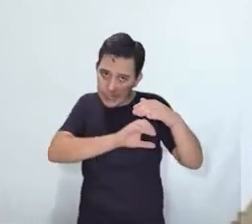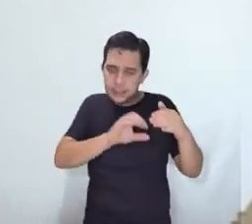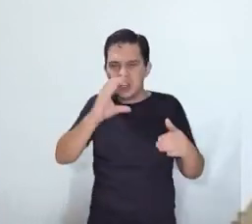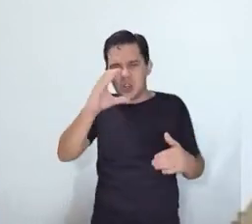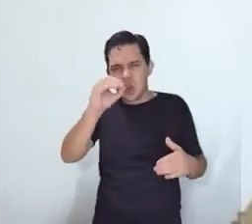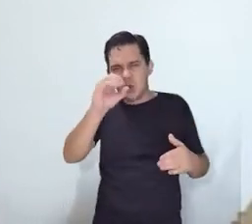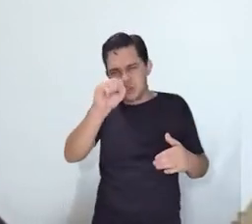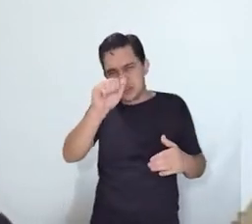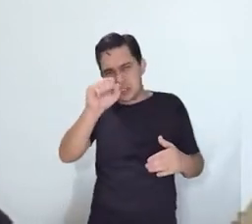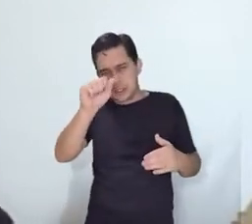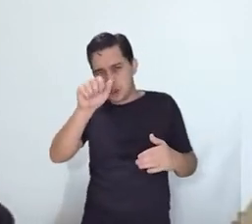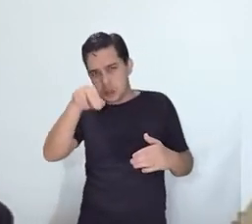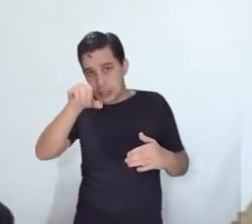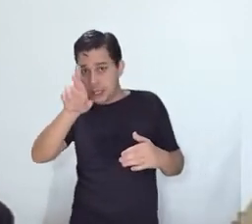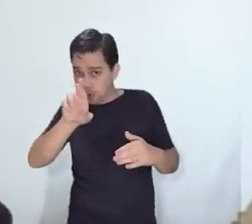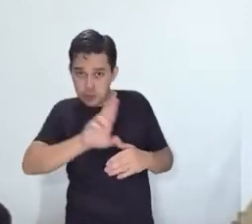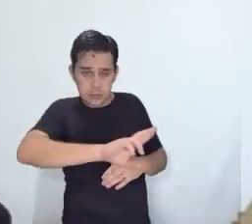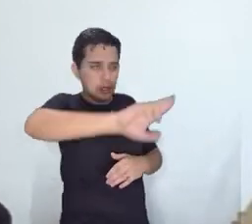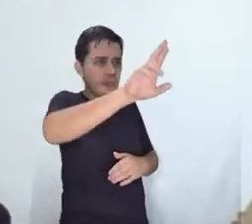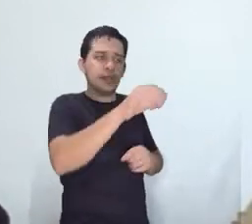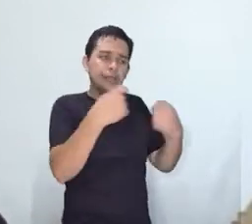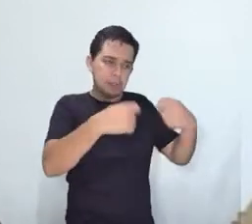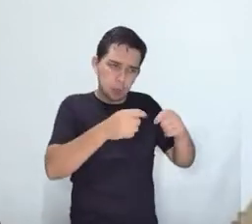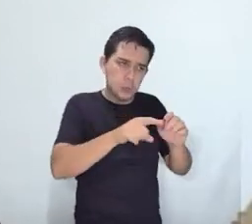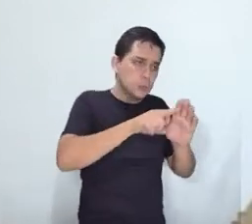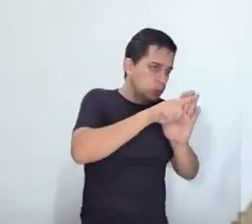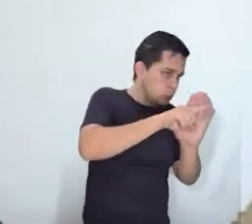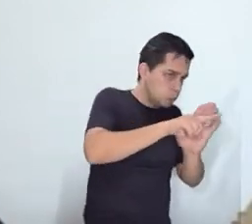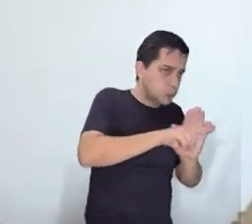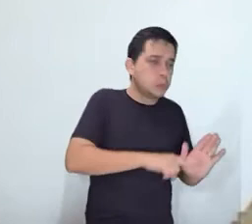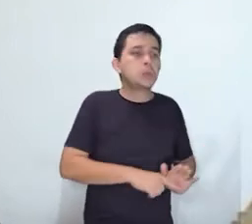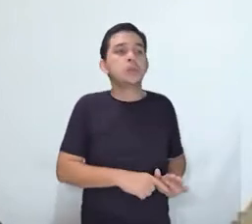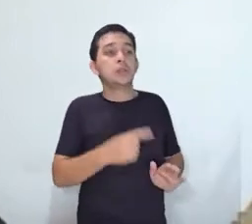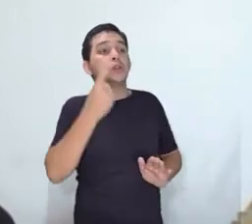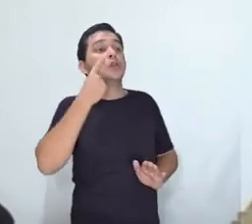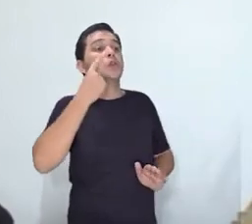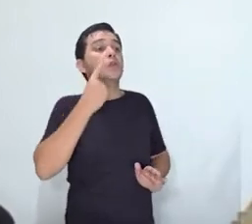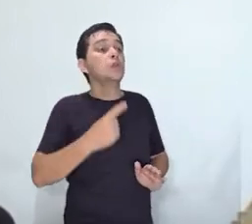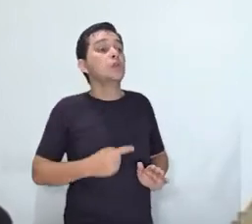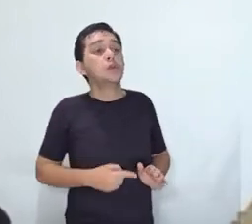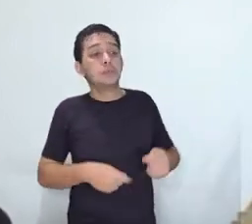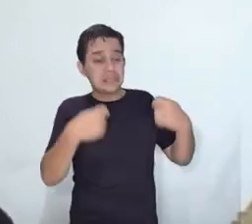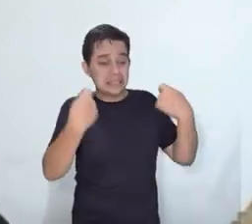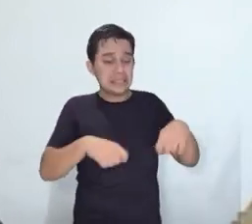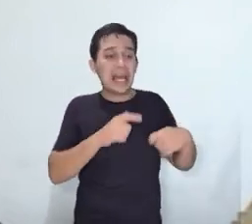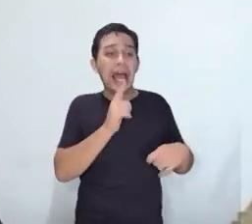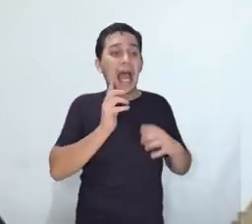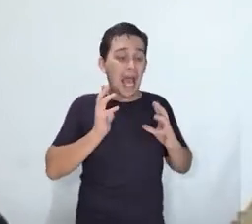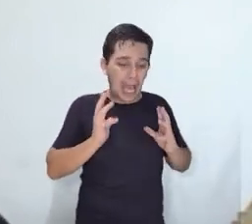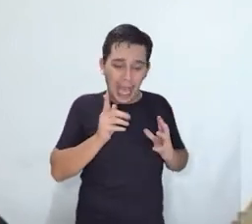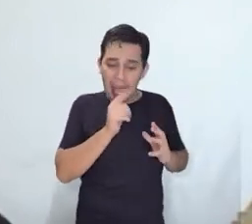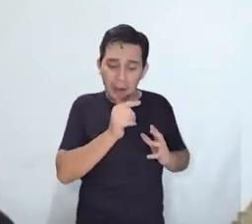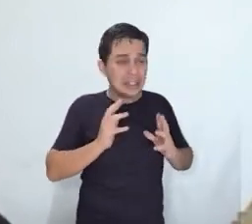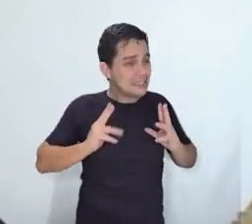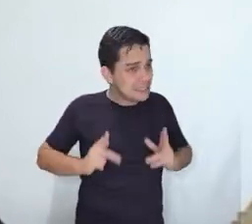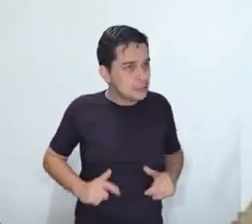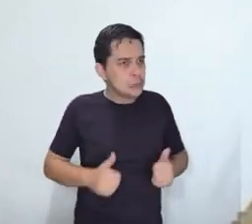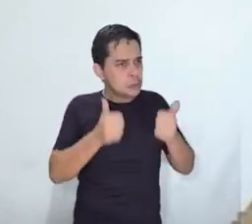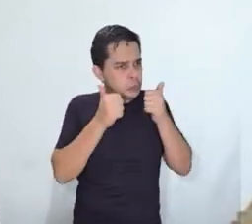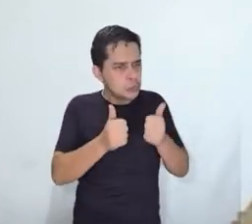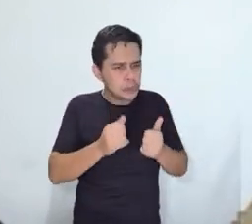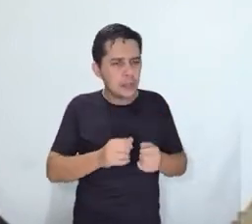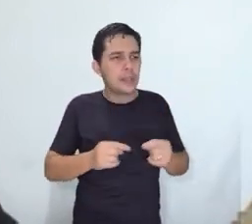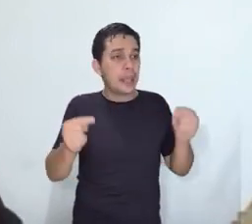corretivas para que as unidades de tratamento e rede de distribuição de água fornecessem água com qualidade